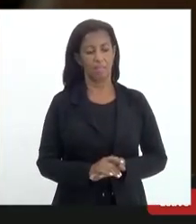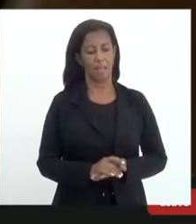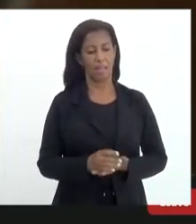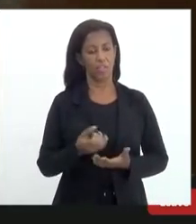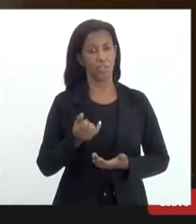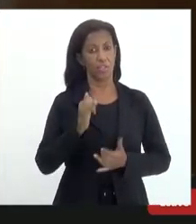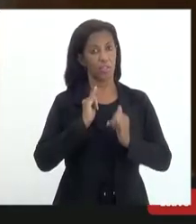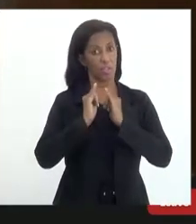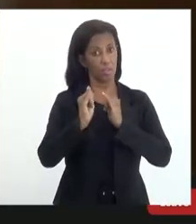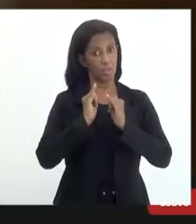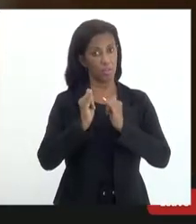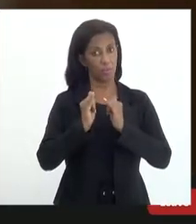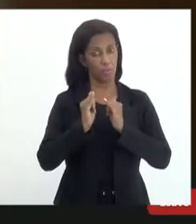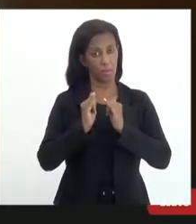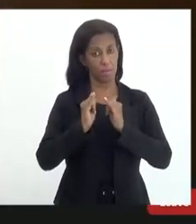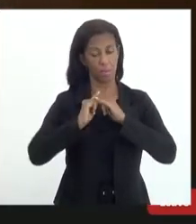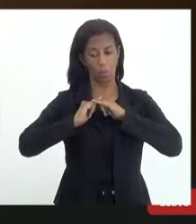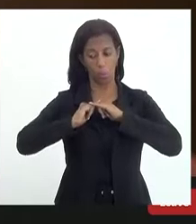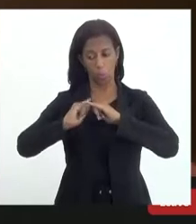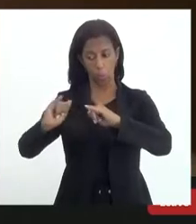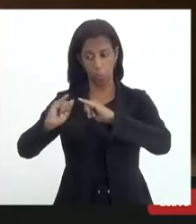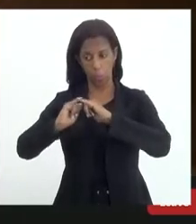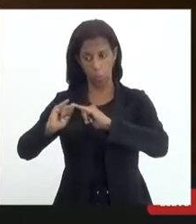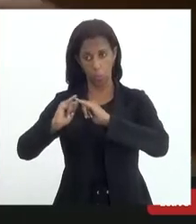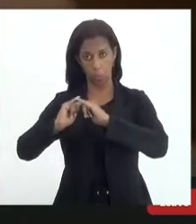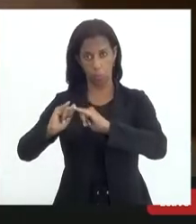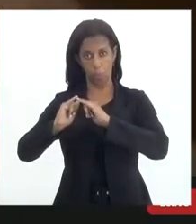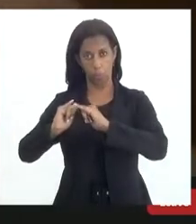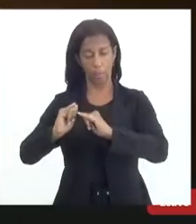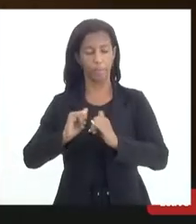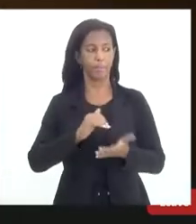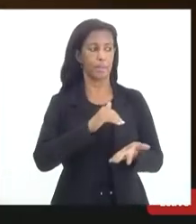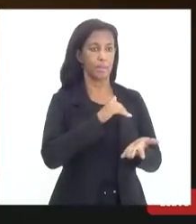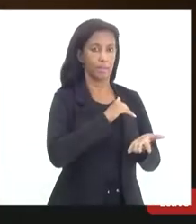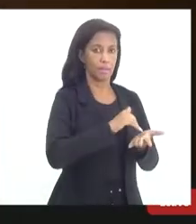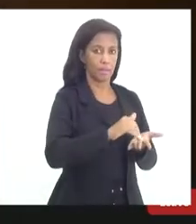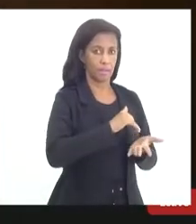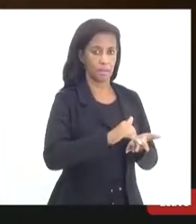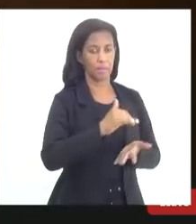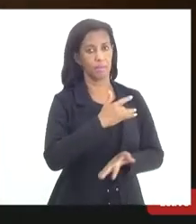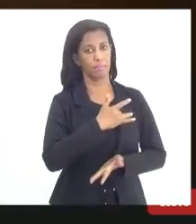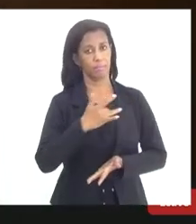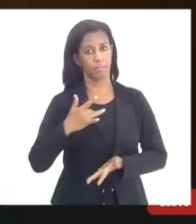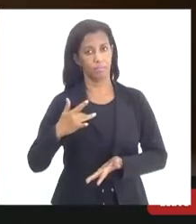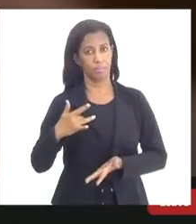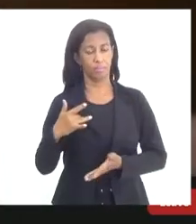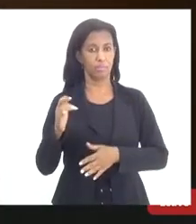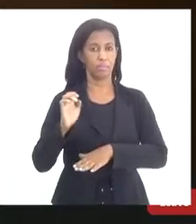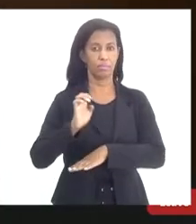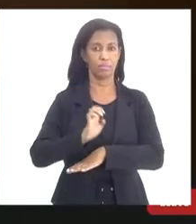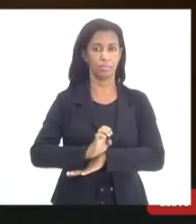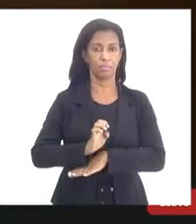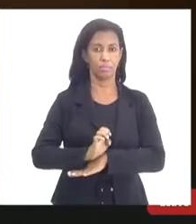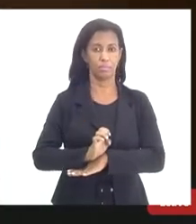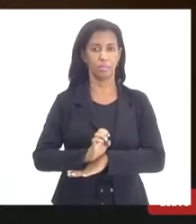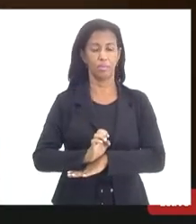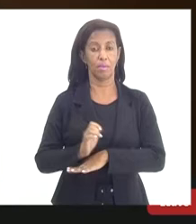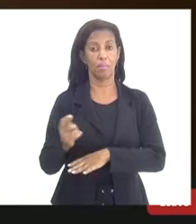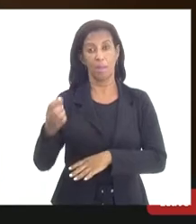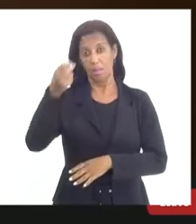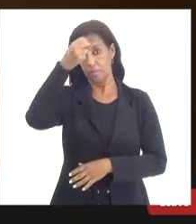como eu coloquei da nossa Secretaria de Saúde estadual para os